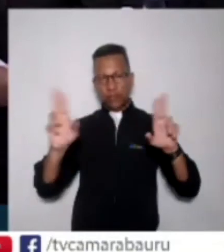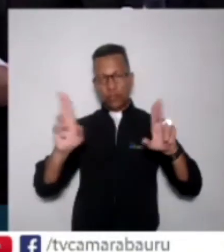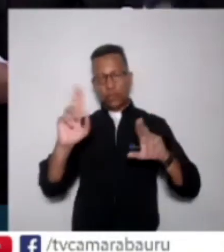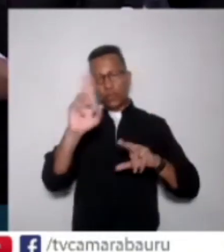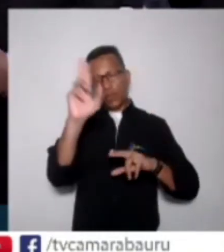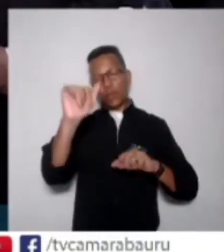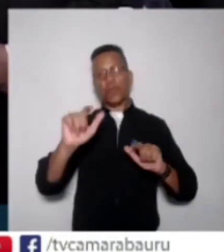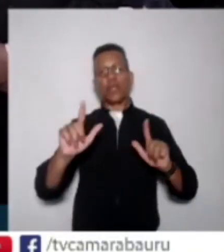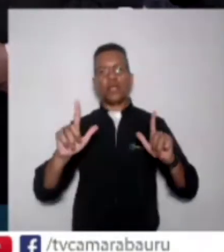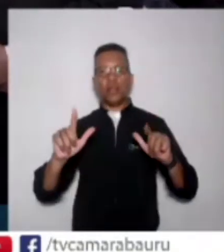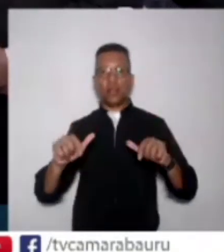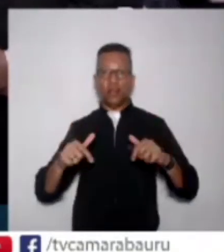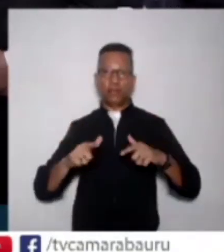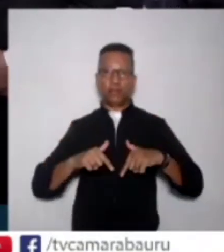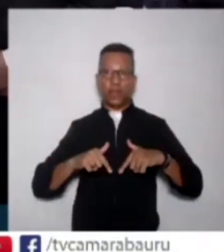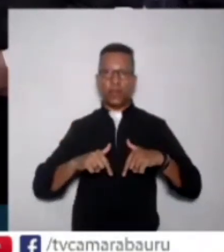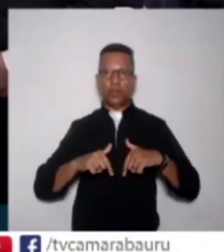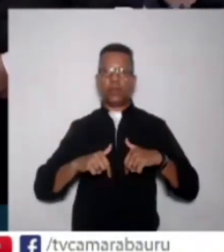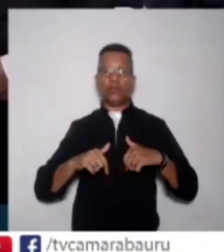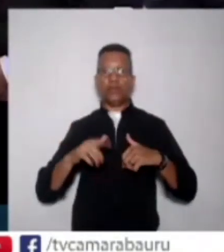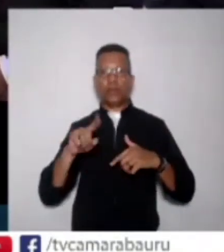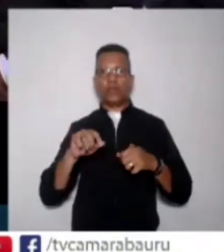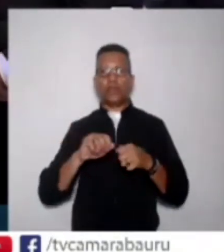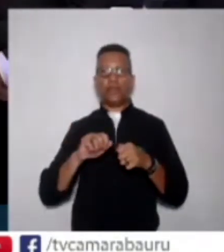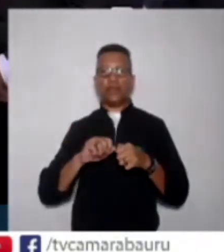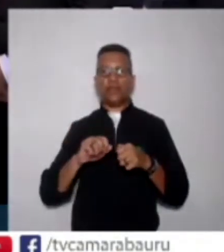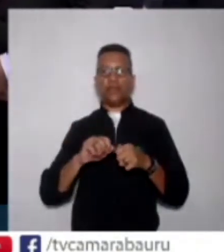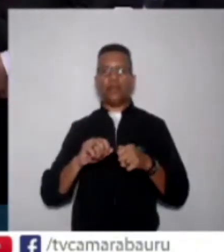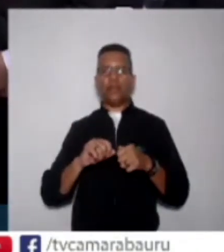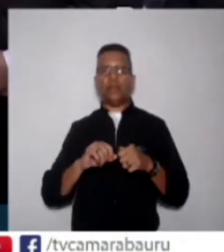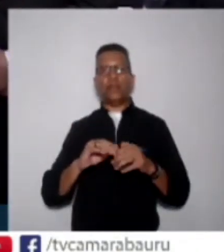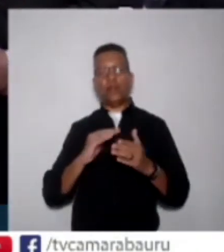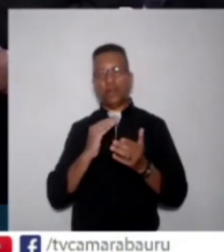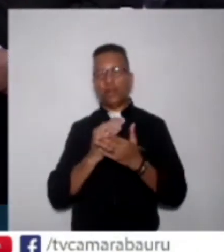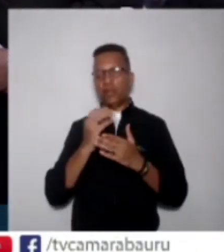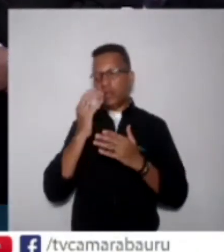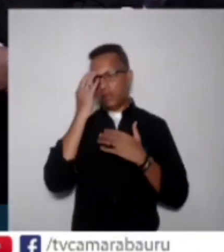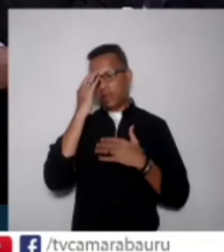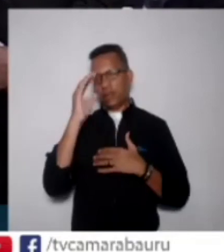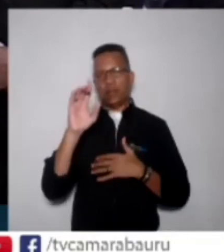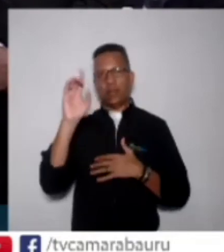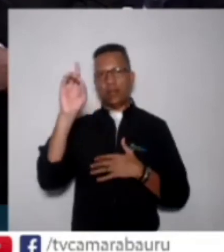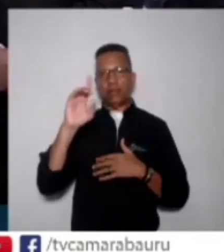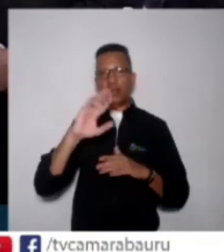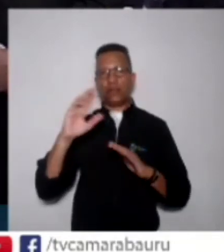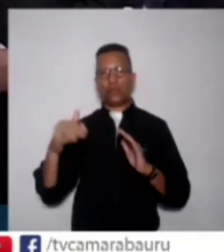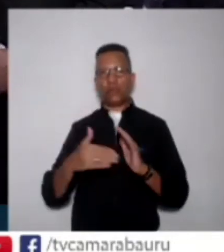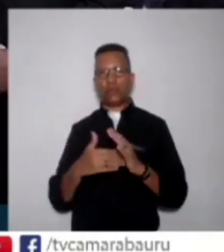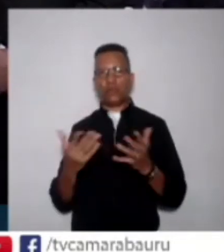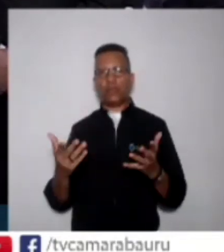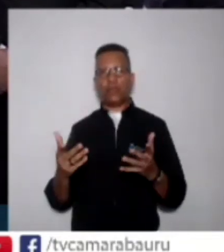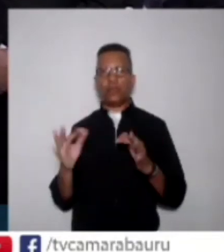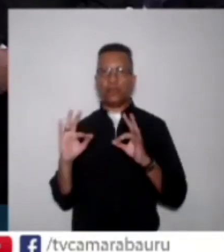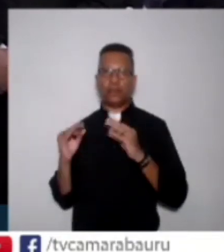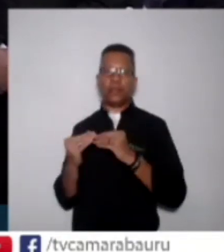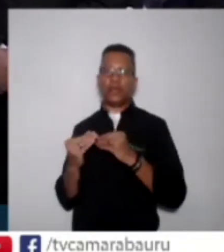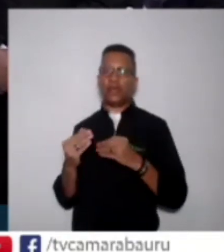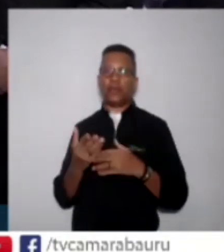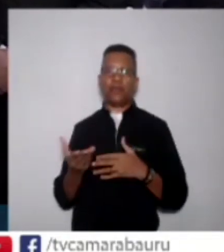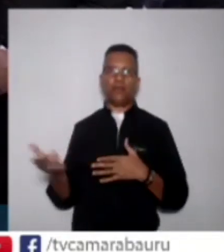fazendo. Mas, do mais, é realmente agradecer a Deus e a todo mundo e a minha família toda por